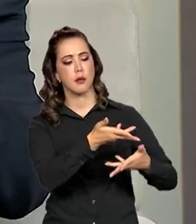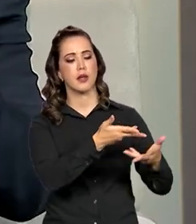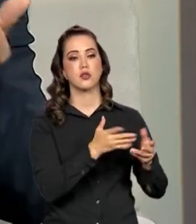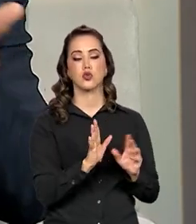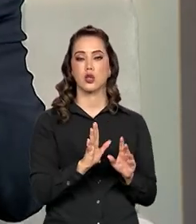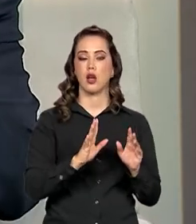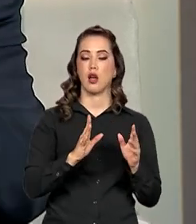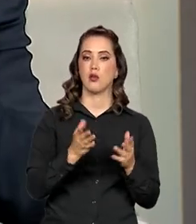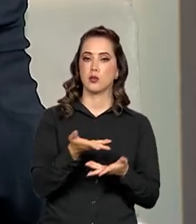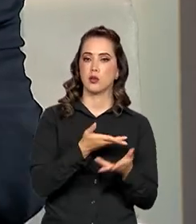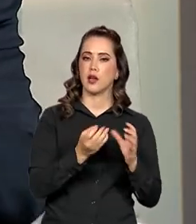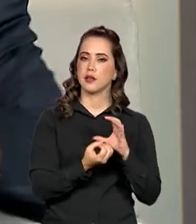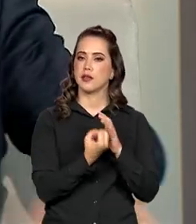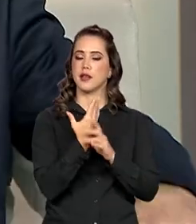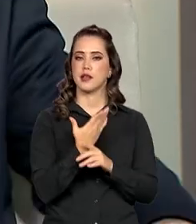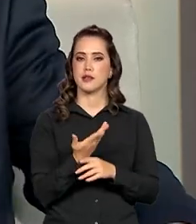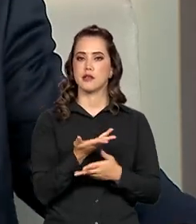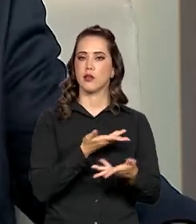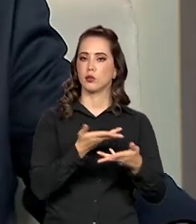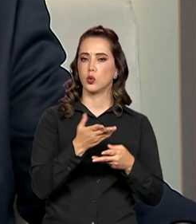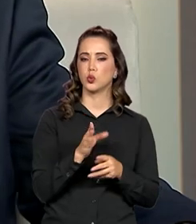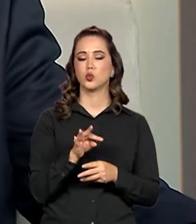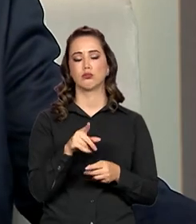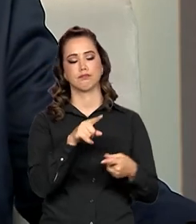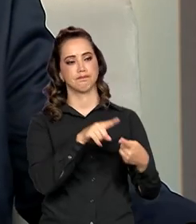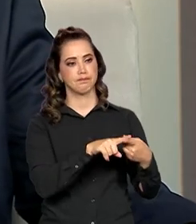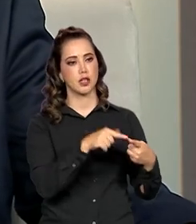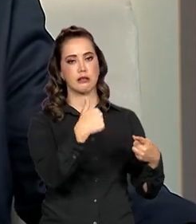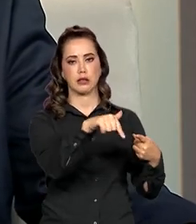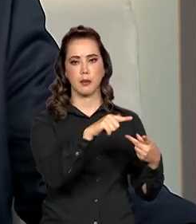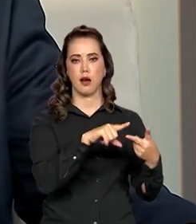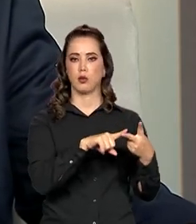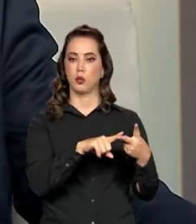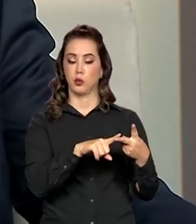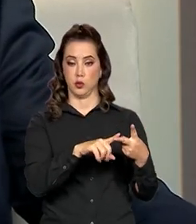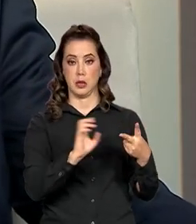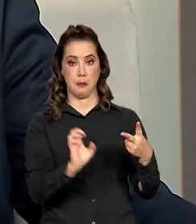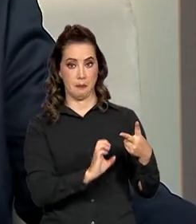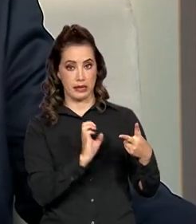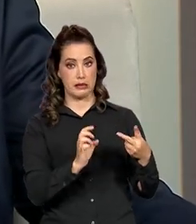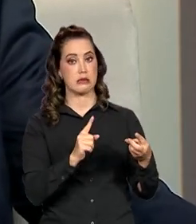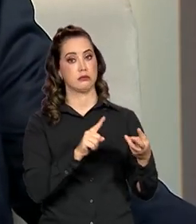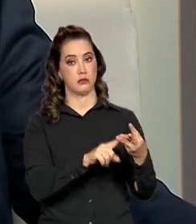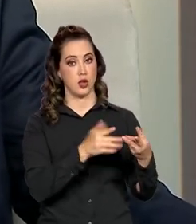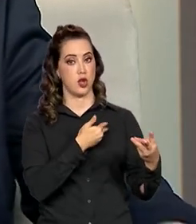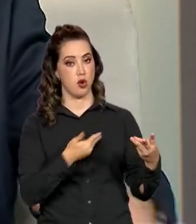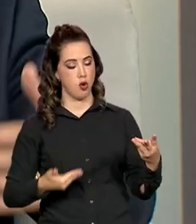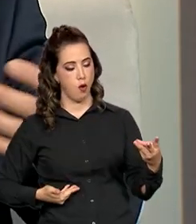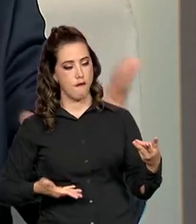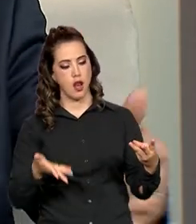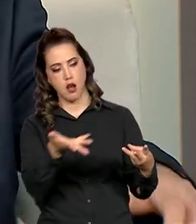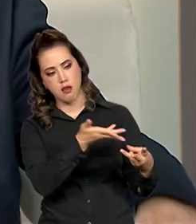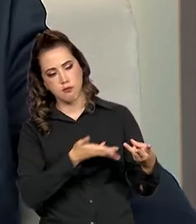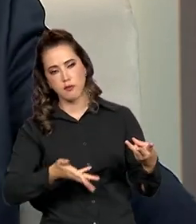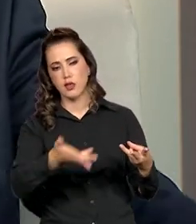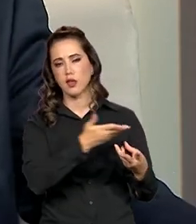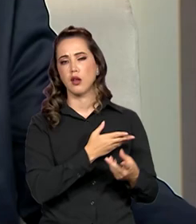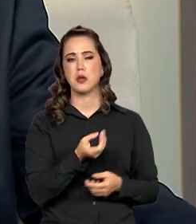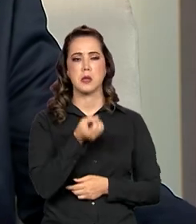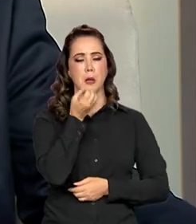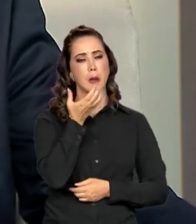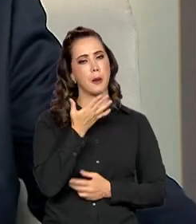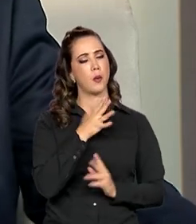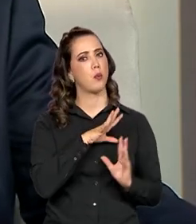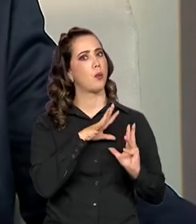consertação, a construção, a negociação entre as partes, que é o modelo que mais dá certo no mundo, no mundo desenvolvido, no mundo democrático, enfim,